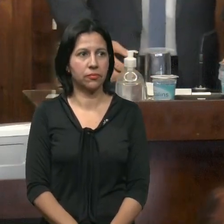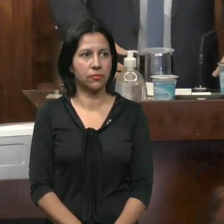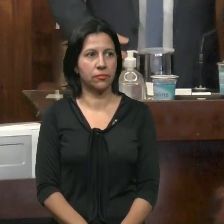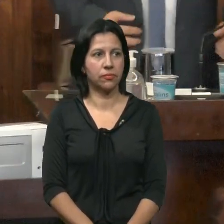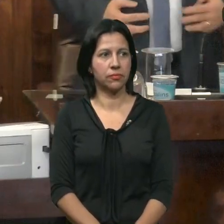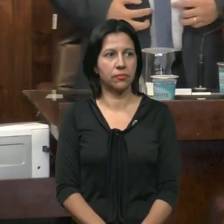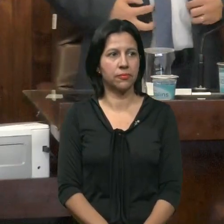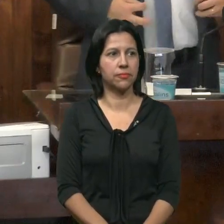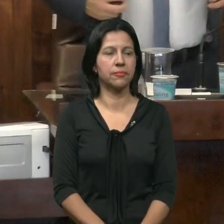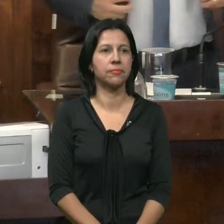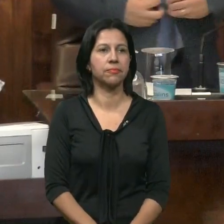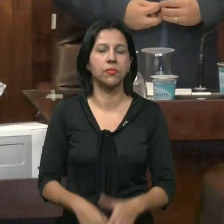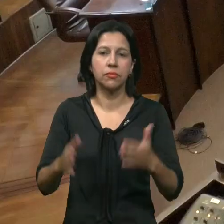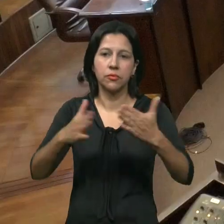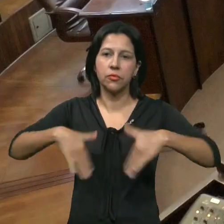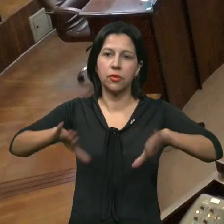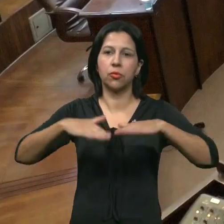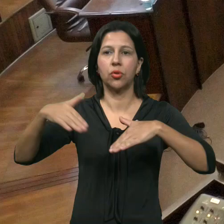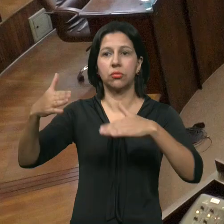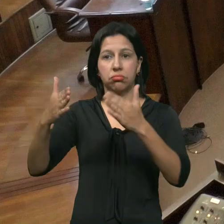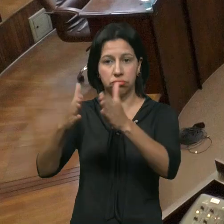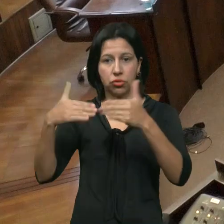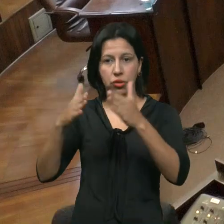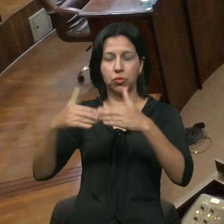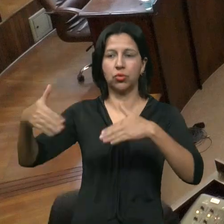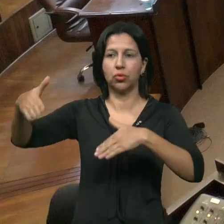Solicito a todos que por gentileza fiquem em pé